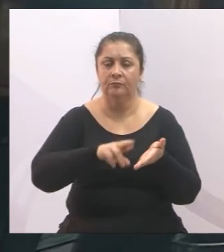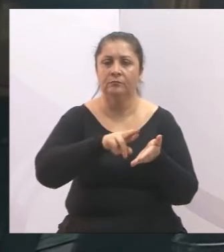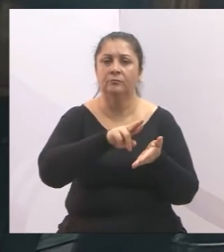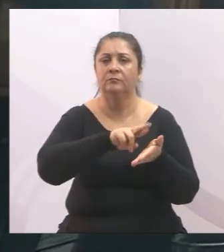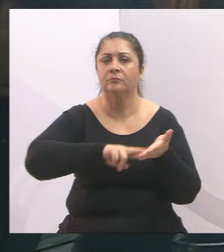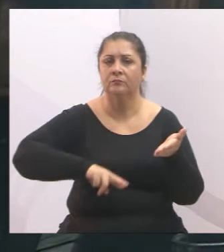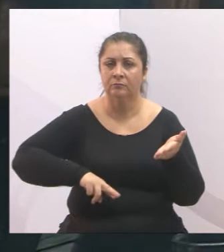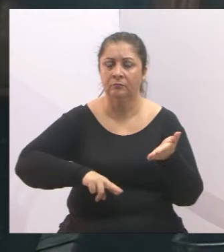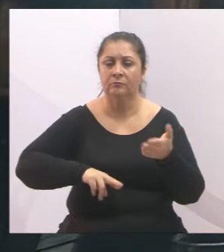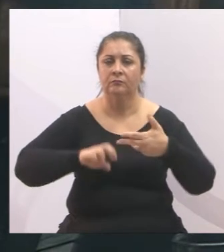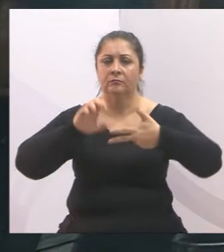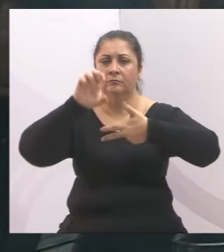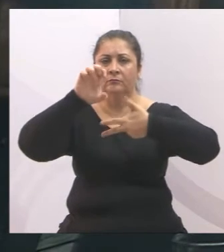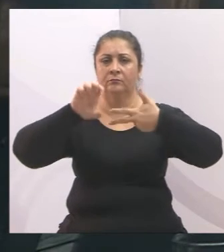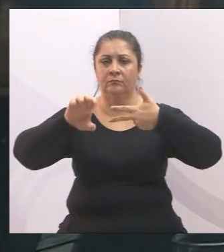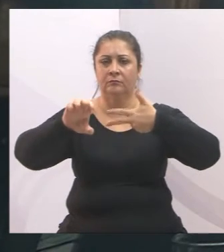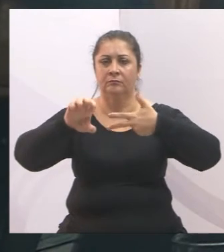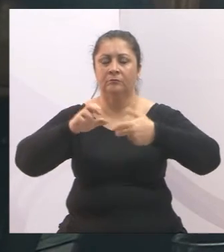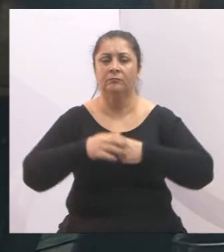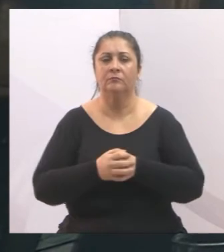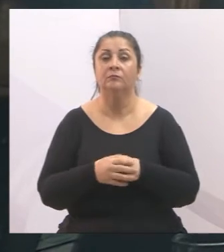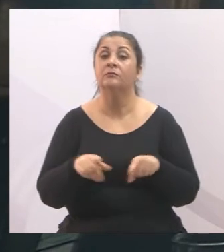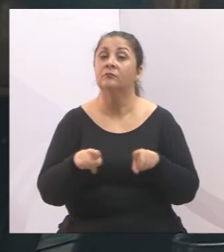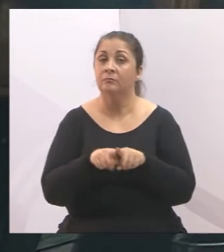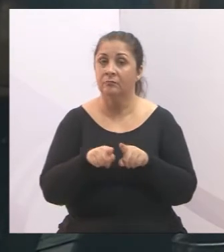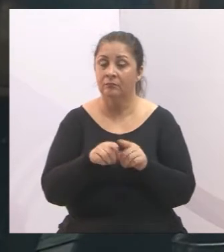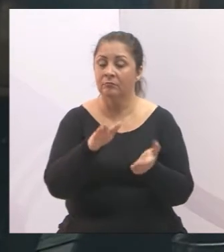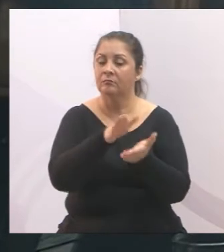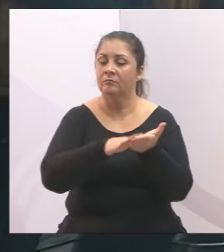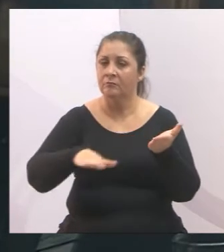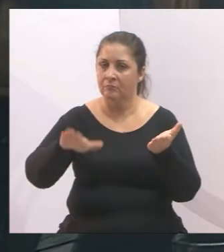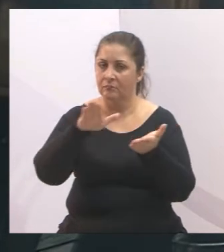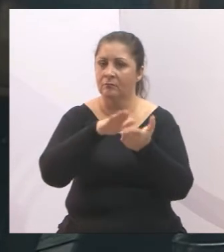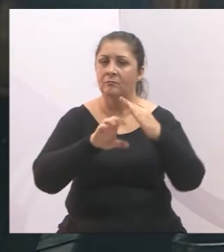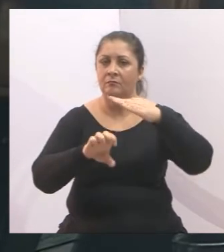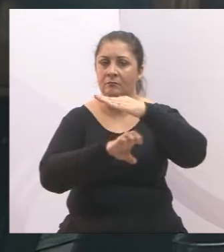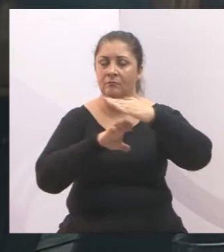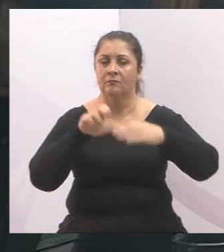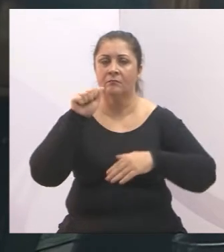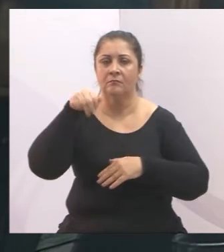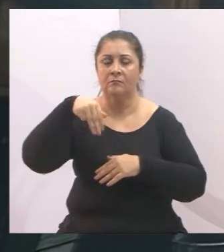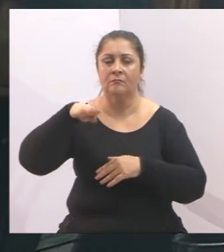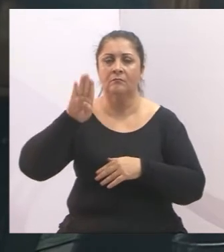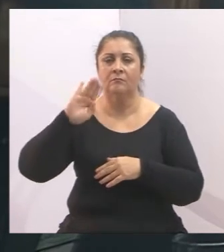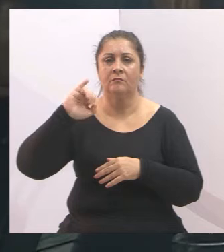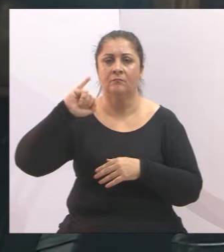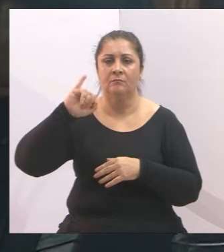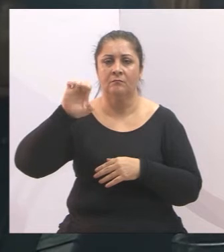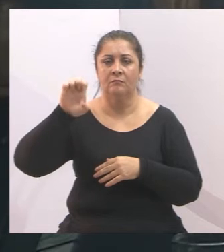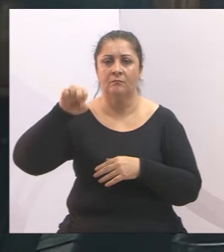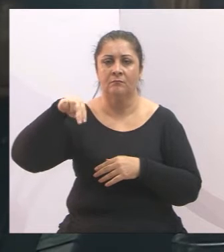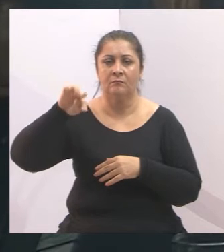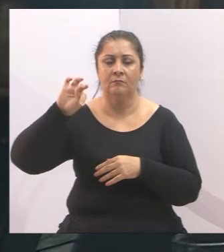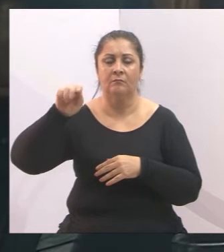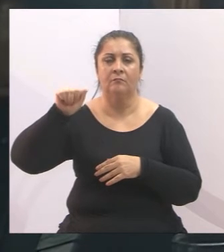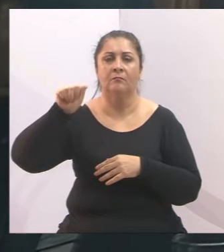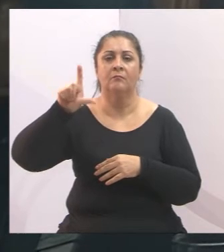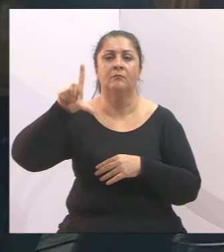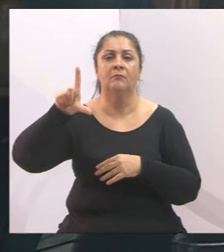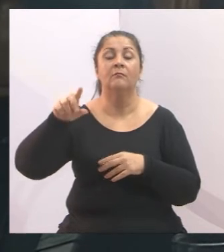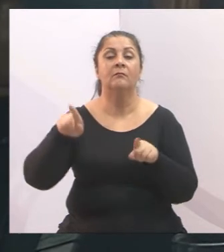Executivo, assim como a empresa ambiental para ciência, bem como solicitando resposta